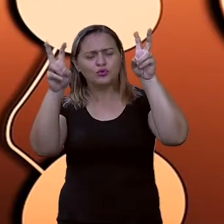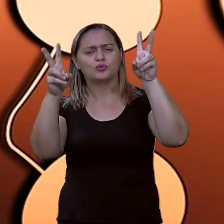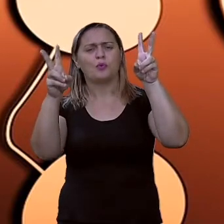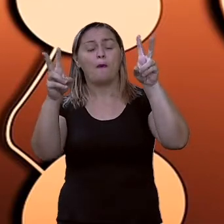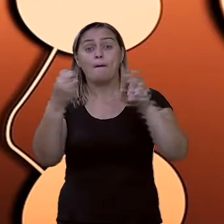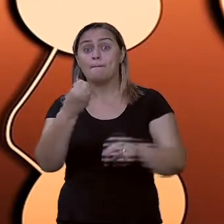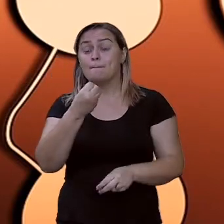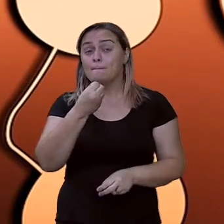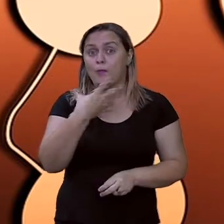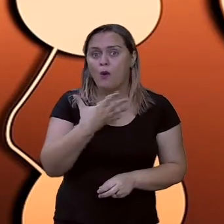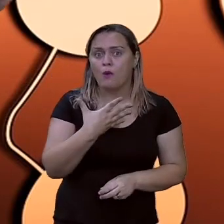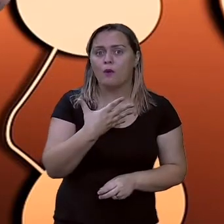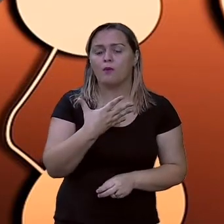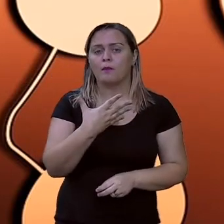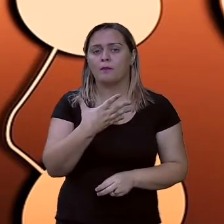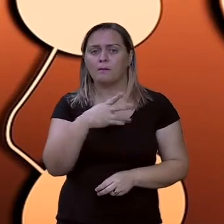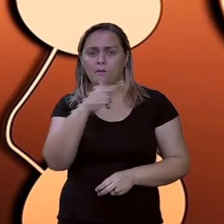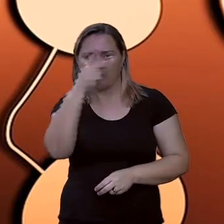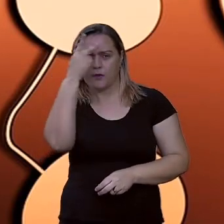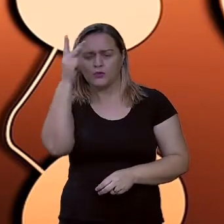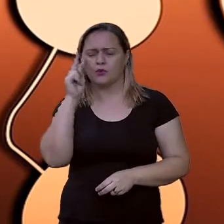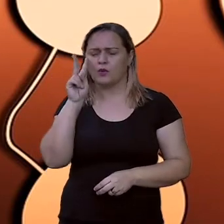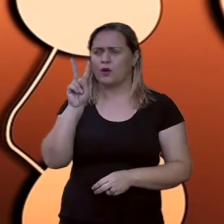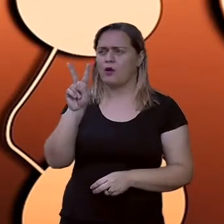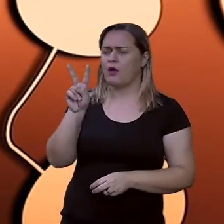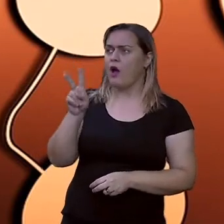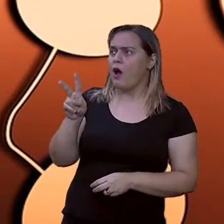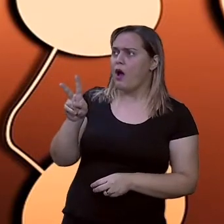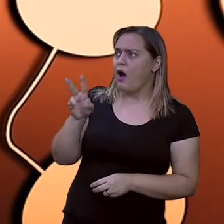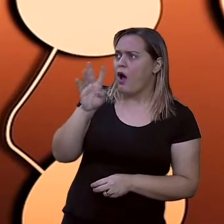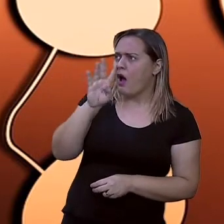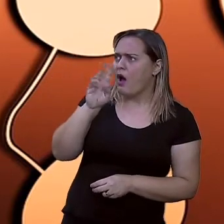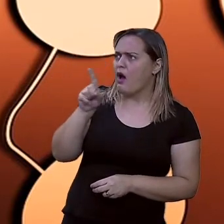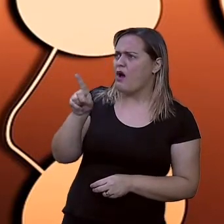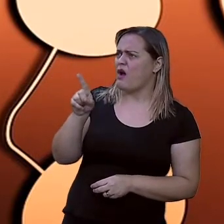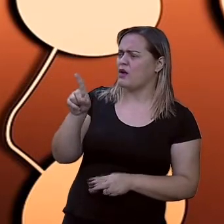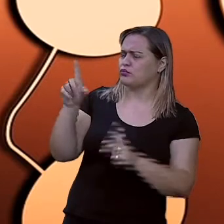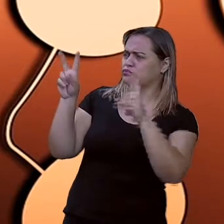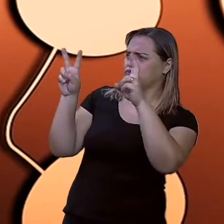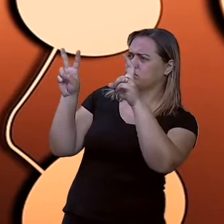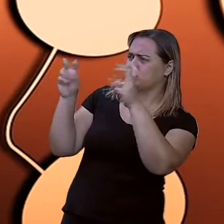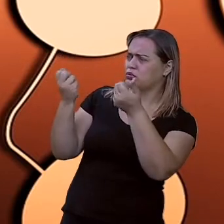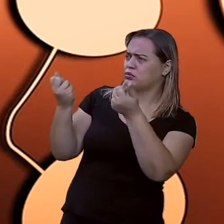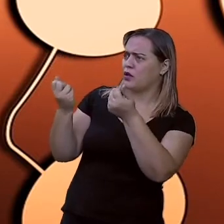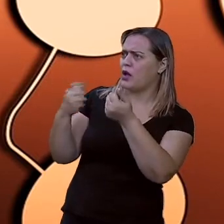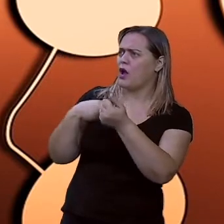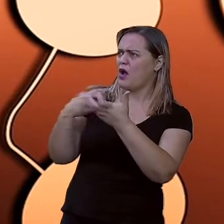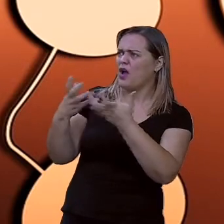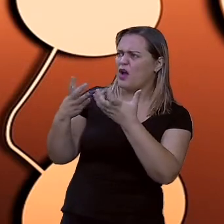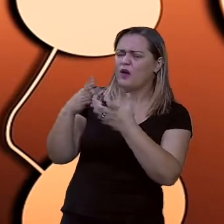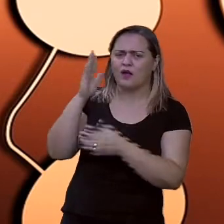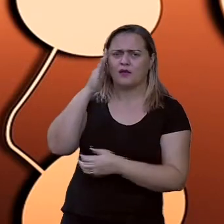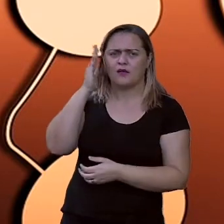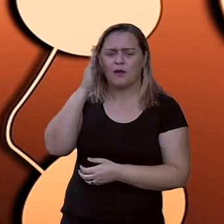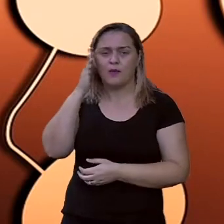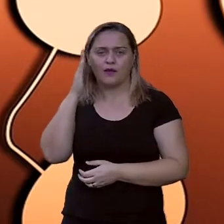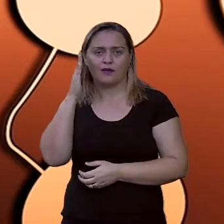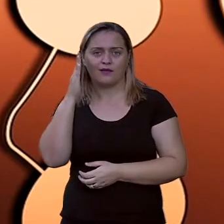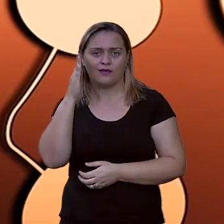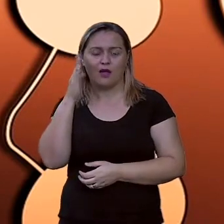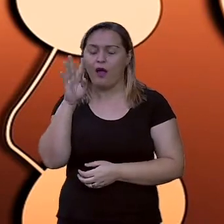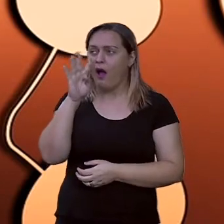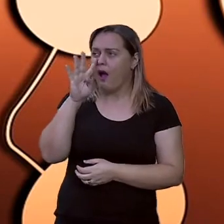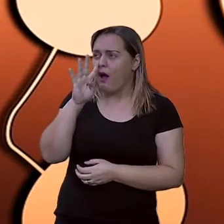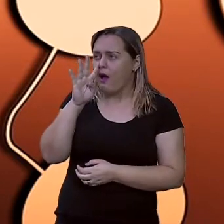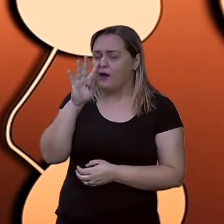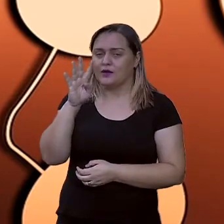leitor, ele bate o olho assim naquele título e fala assim, poxa, caramba, eita, eu vou ler, eu quero